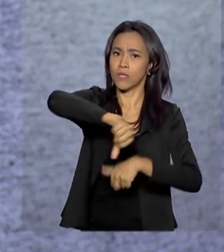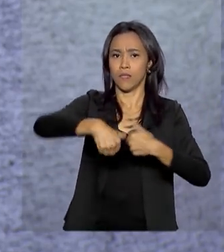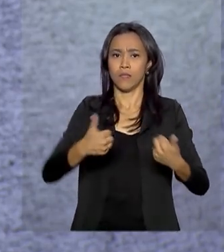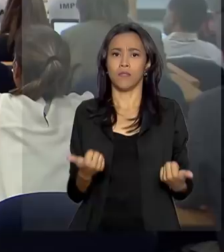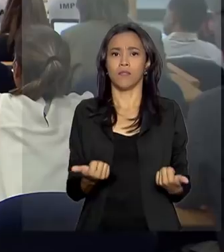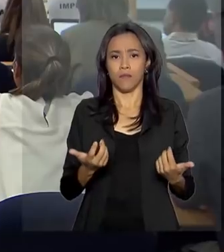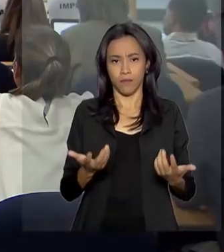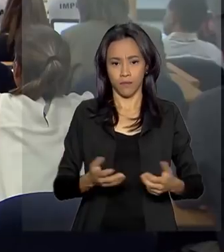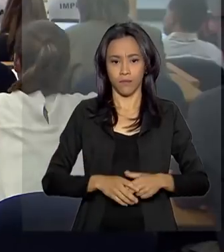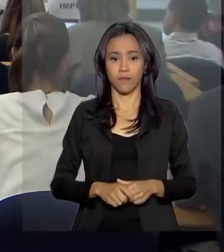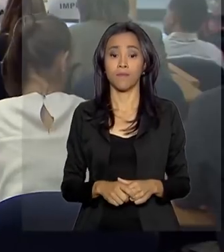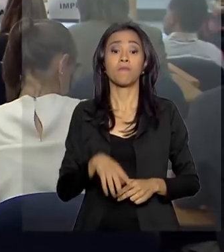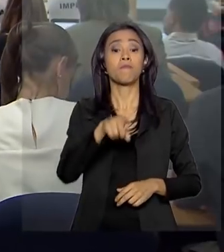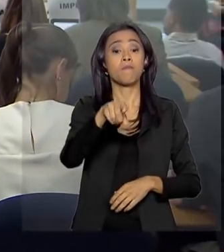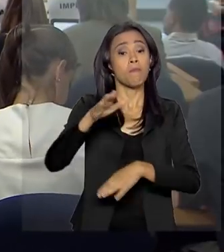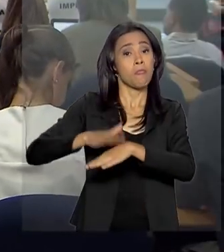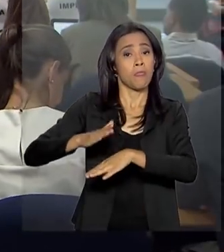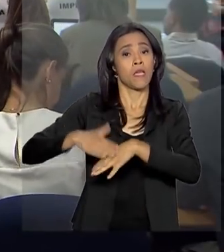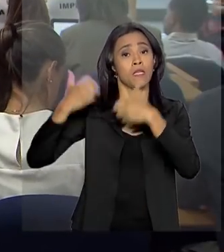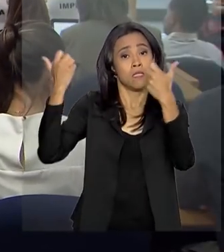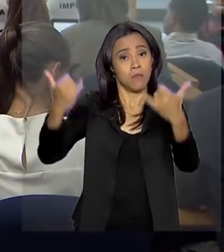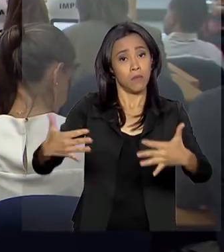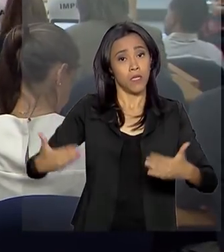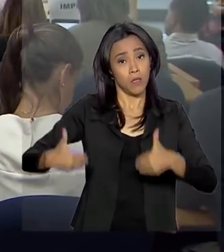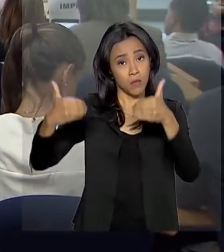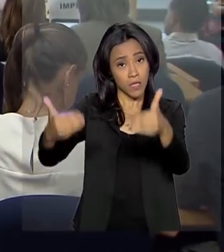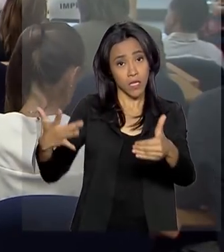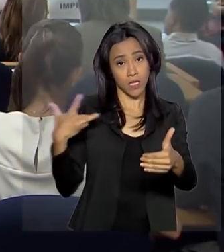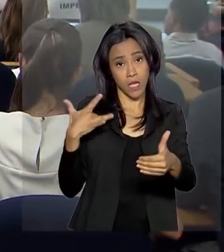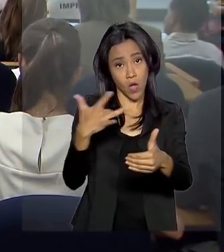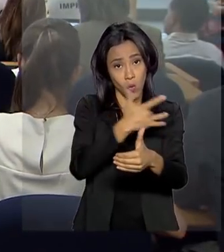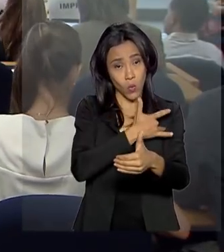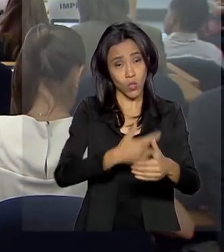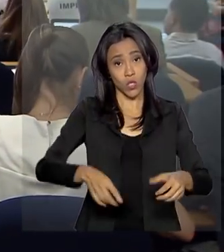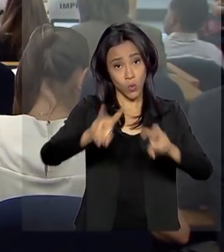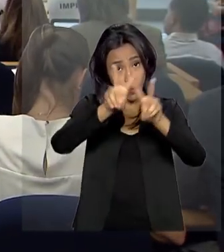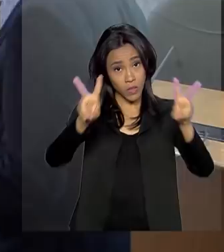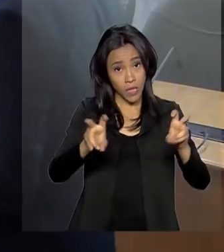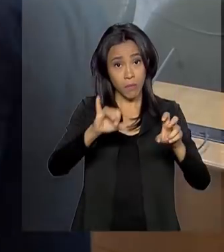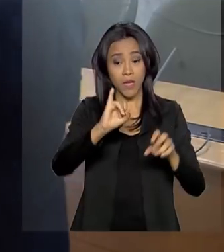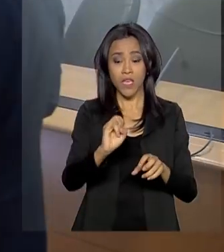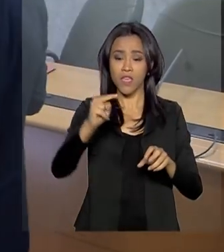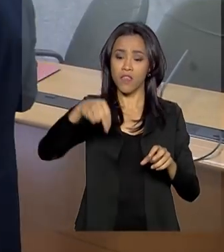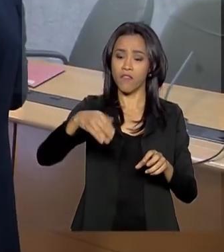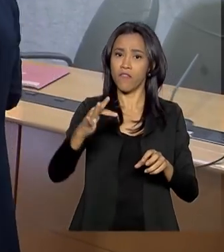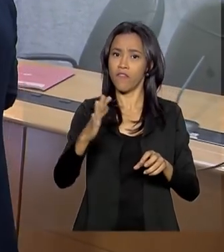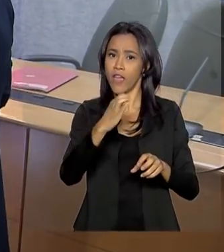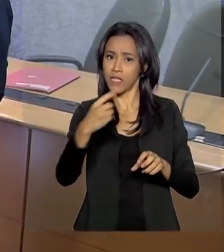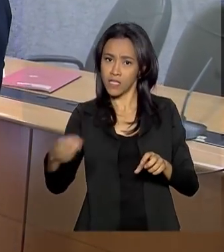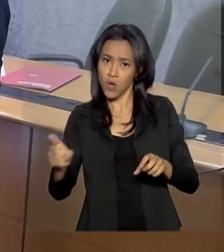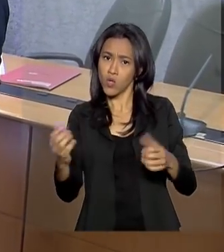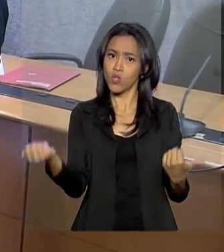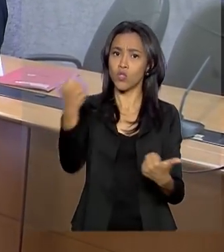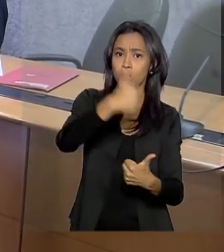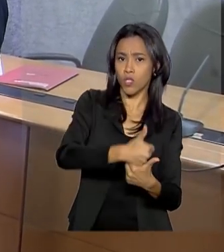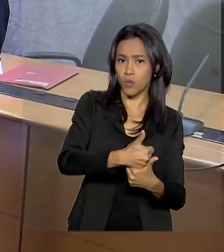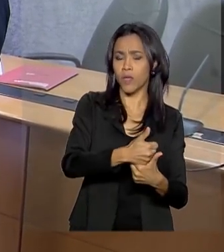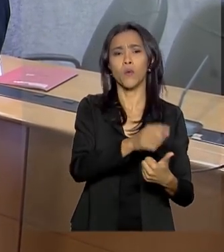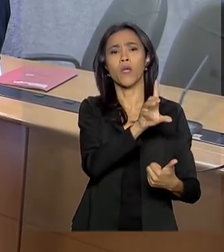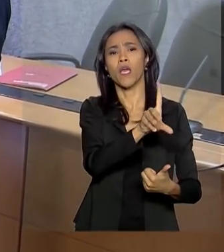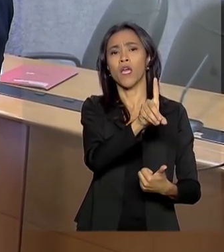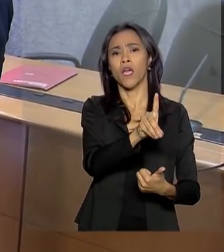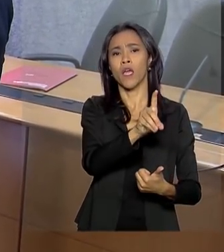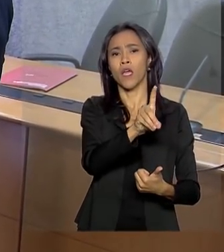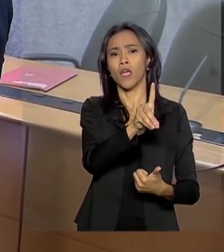do não uso. Segundo o Ministério da Saúde, o termo infecções sexualmente transmissíveis substituiu a expressão doenças